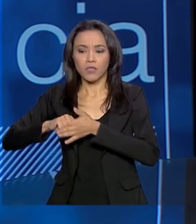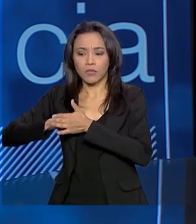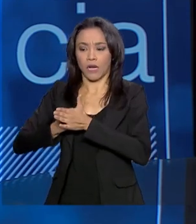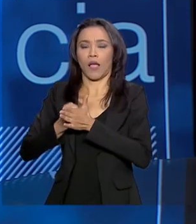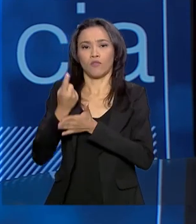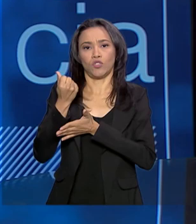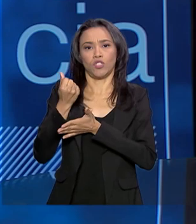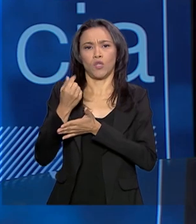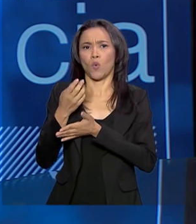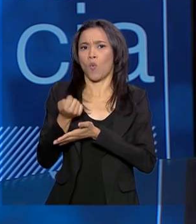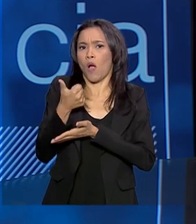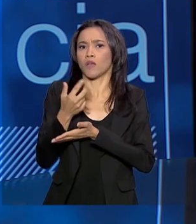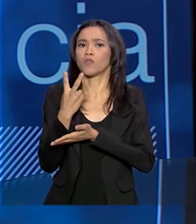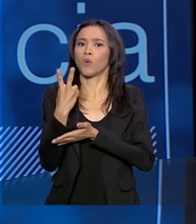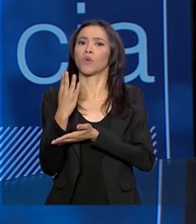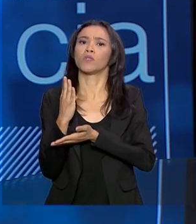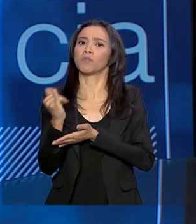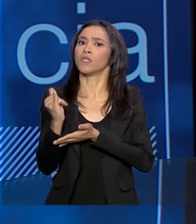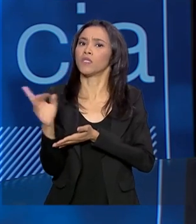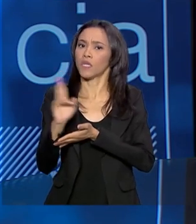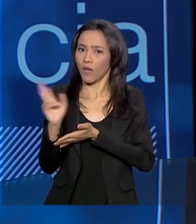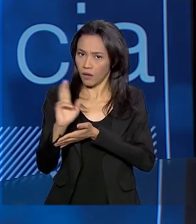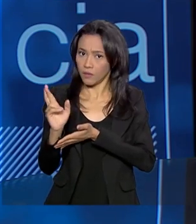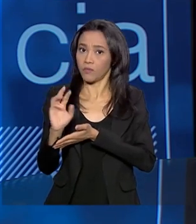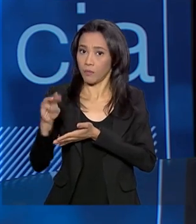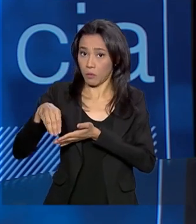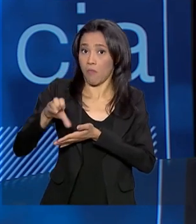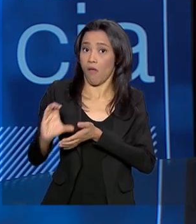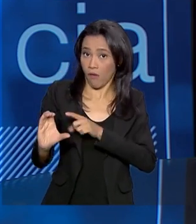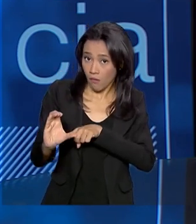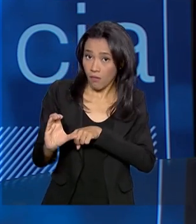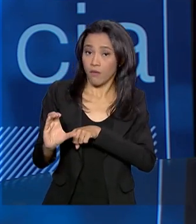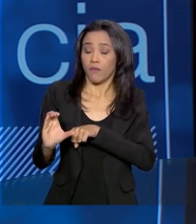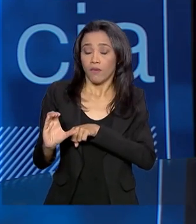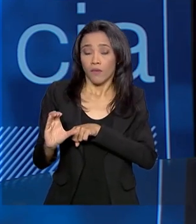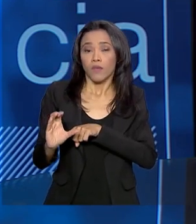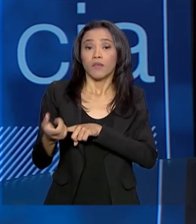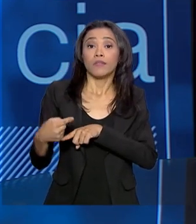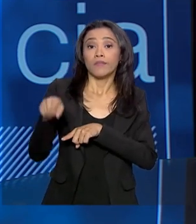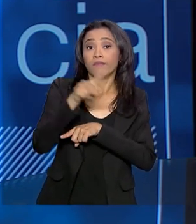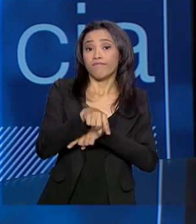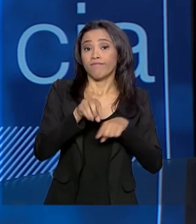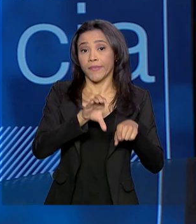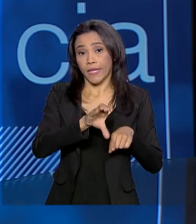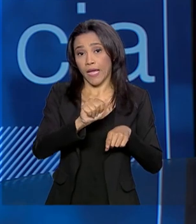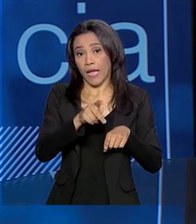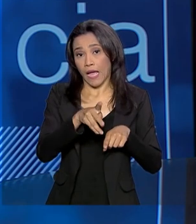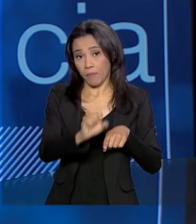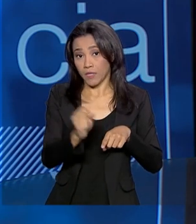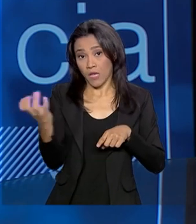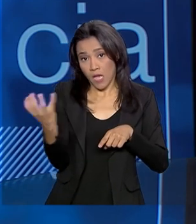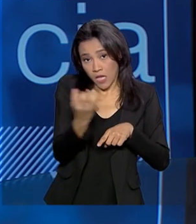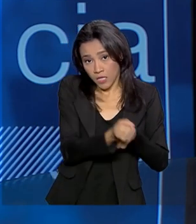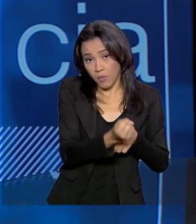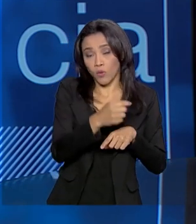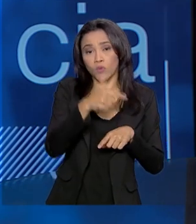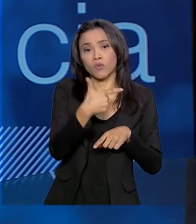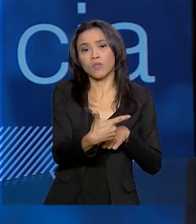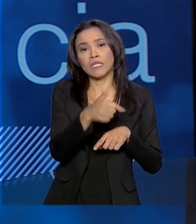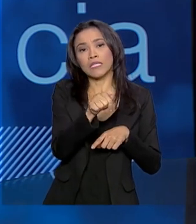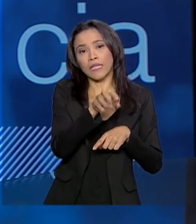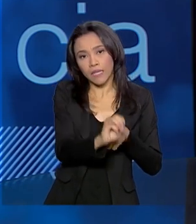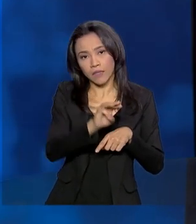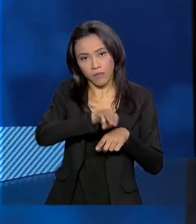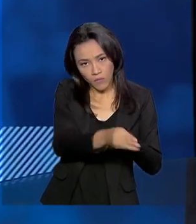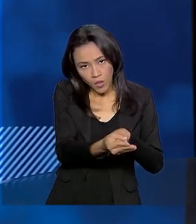de quase 2 bilhões de reais pelo Ministério da Educação e a CAPES, ela recebeu 270 milhões de reais